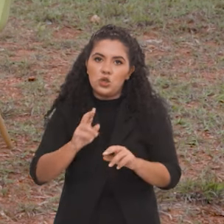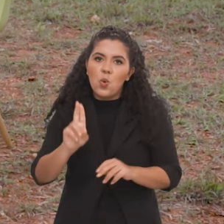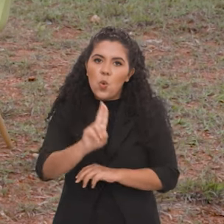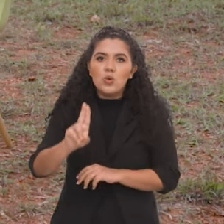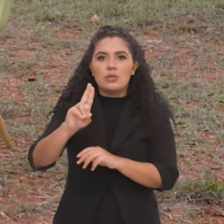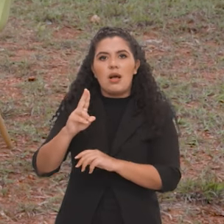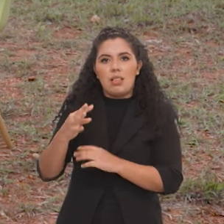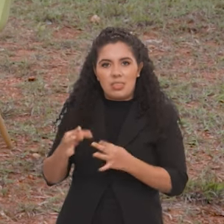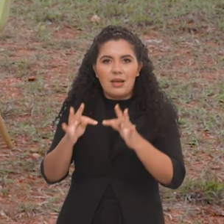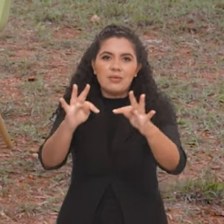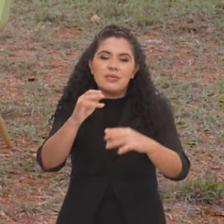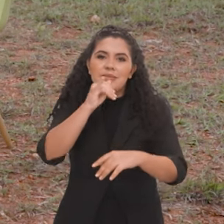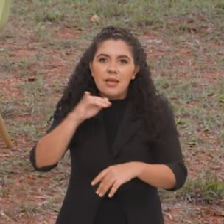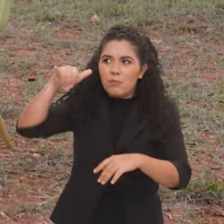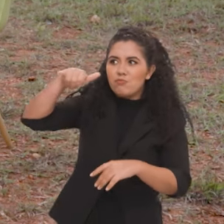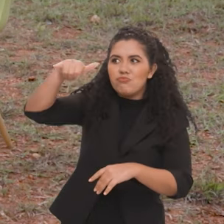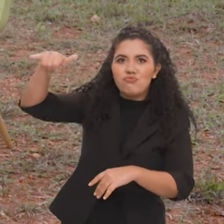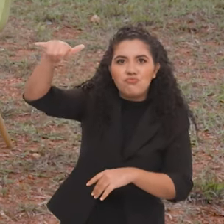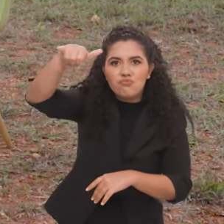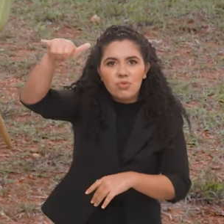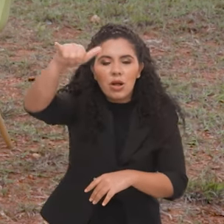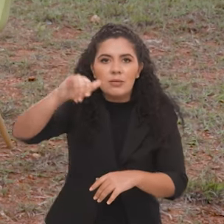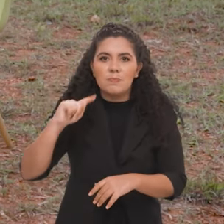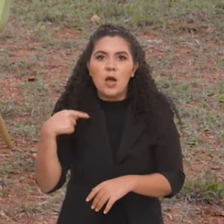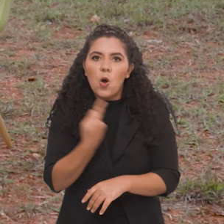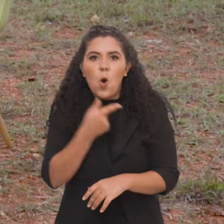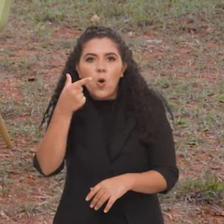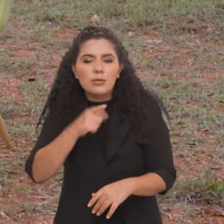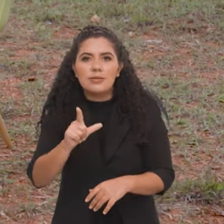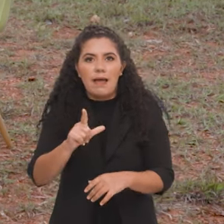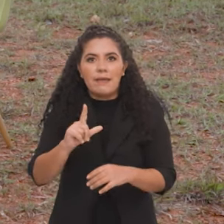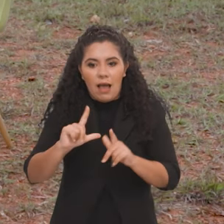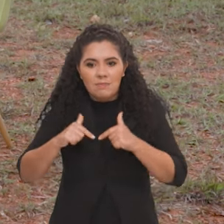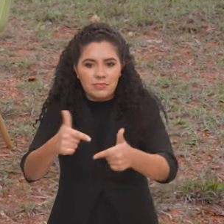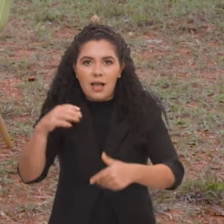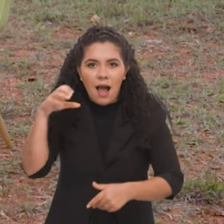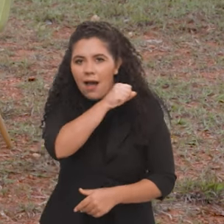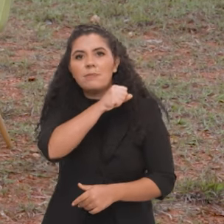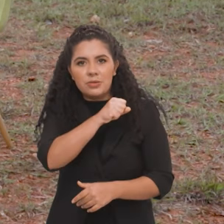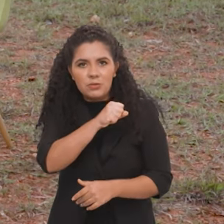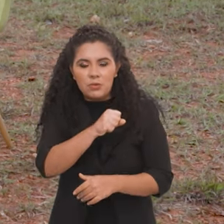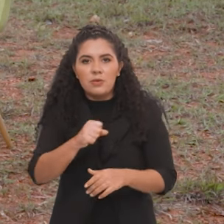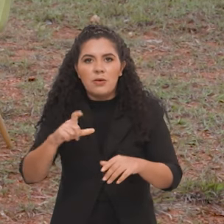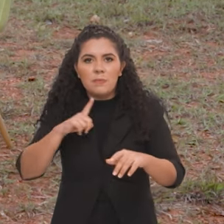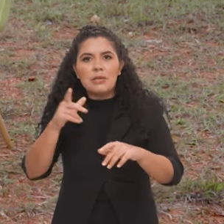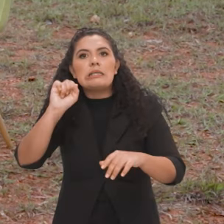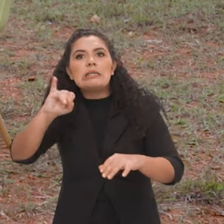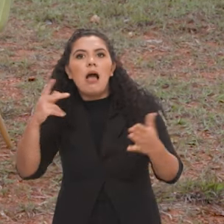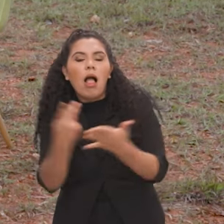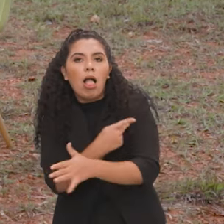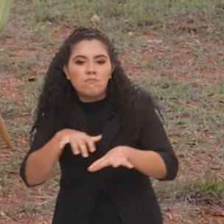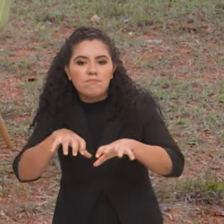como o drone agiliza rapidamente esse trabalho de demarcação, de reconhecimento do imóvel.